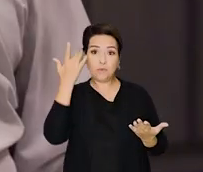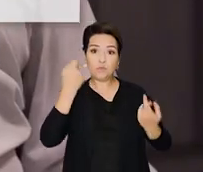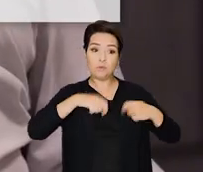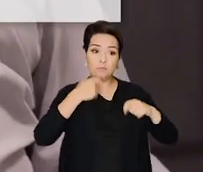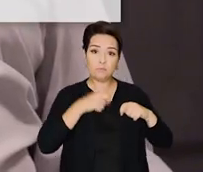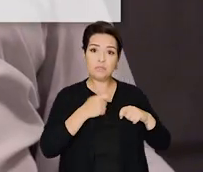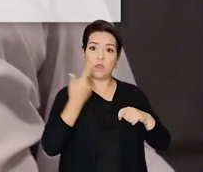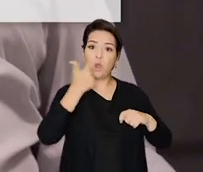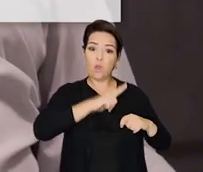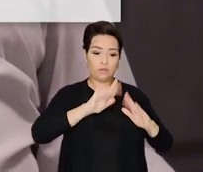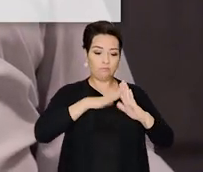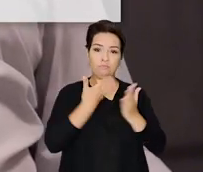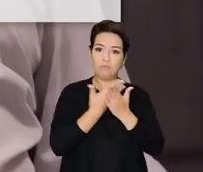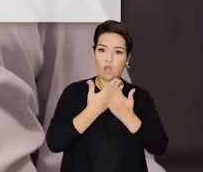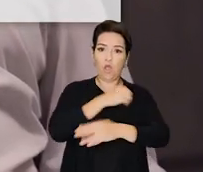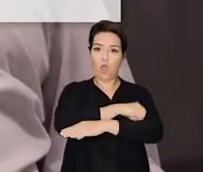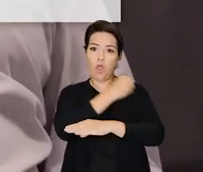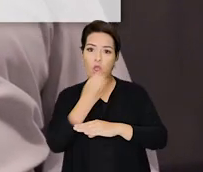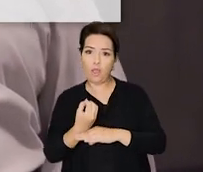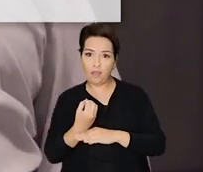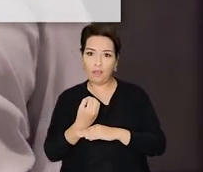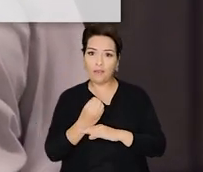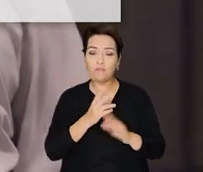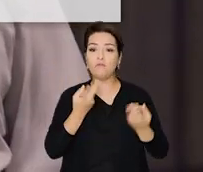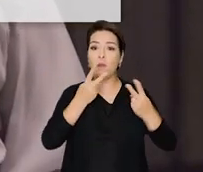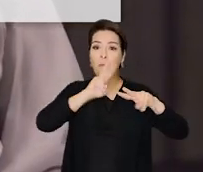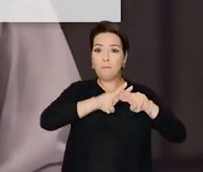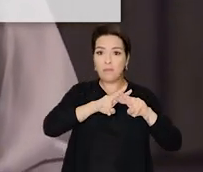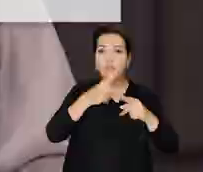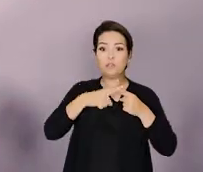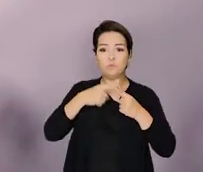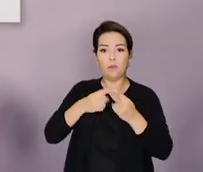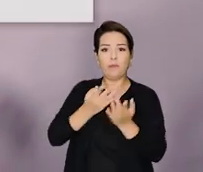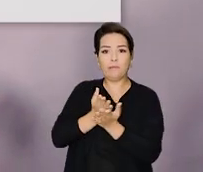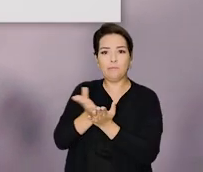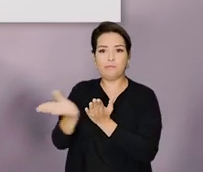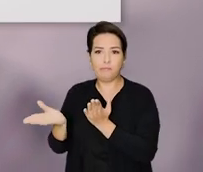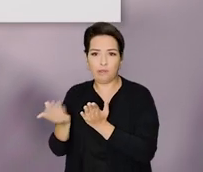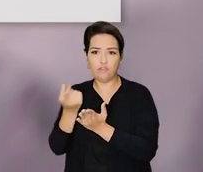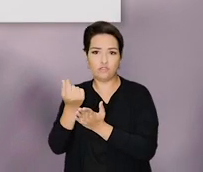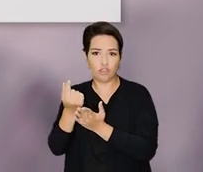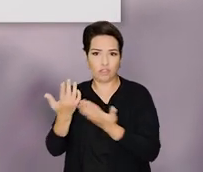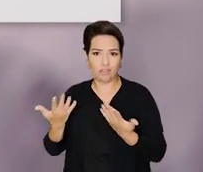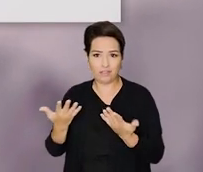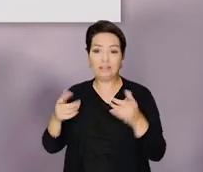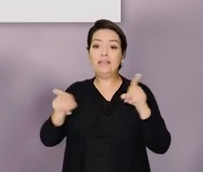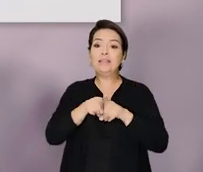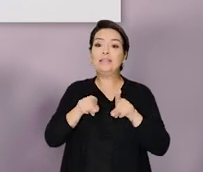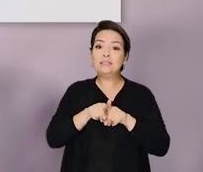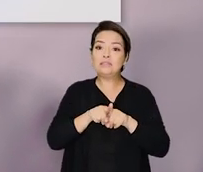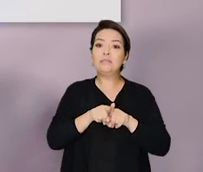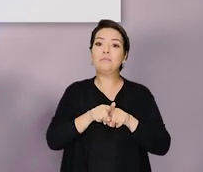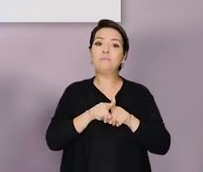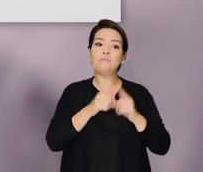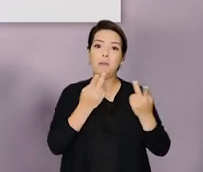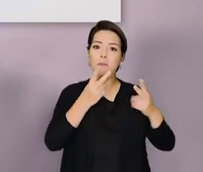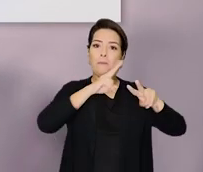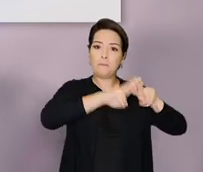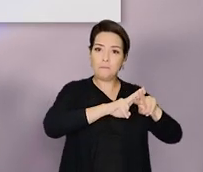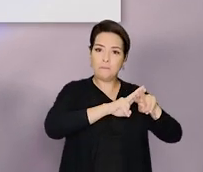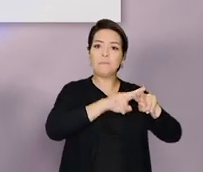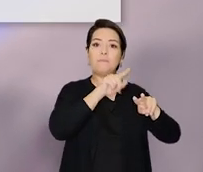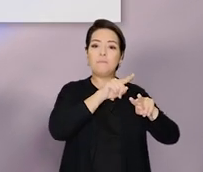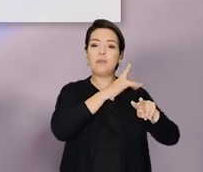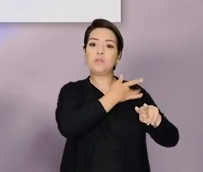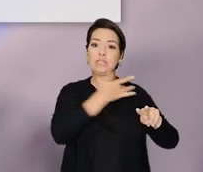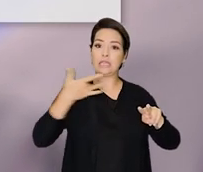O cara que tinha que estar garantindo escola integral é preso por desvio de verba. Na saúde, durante a pandemia, o cara é preso porque fez